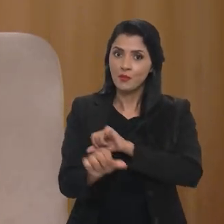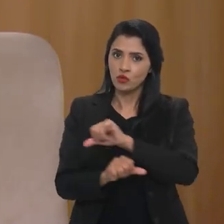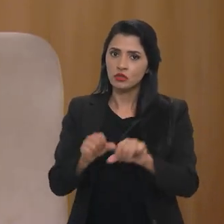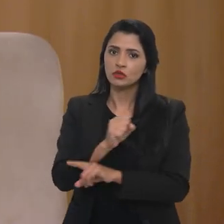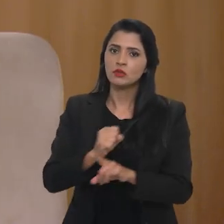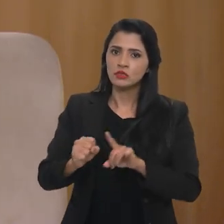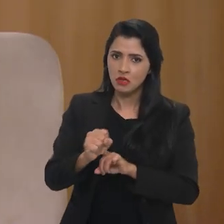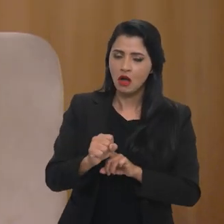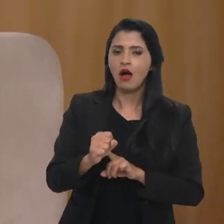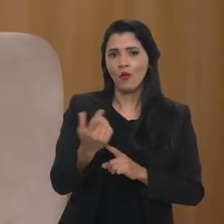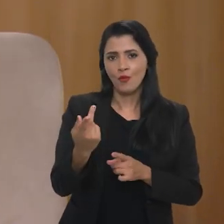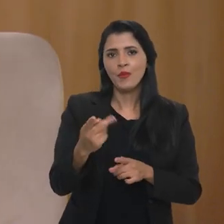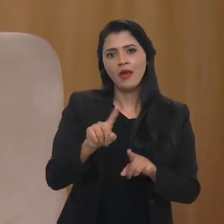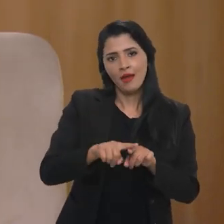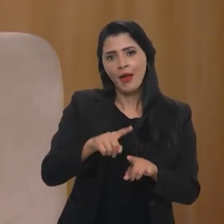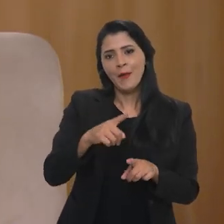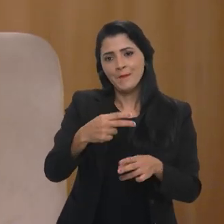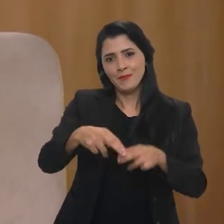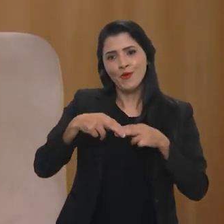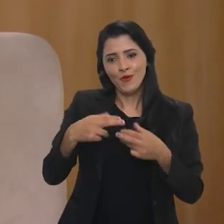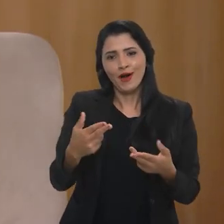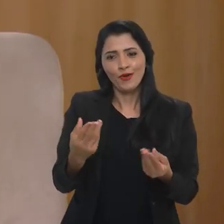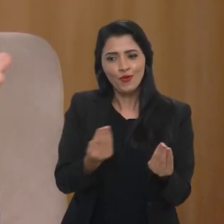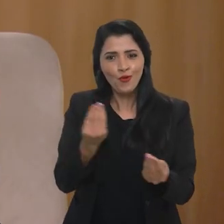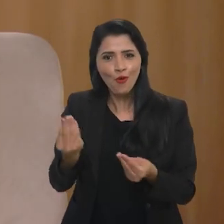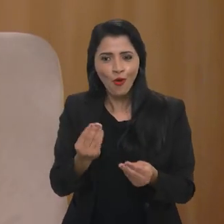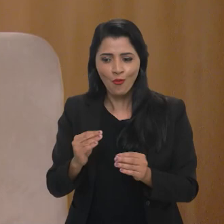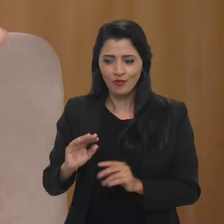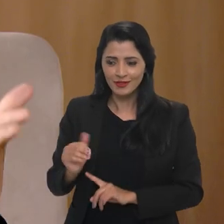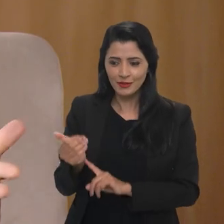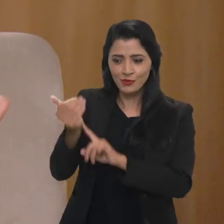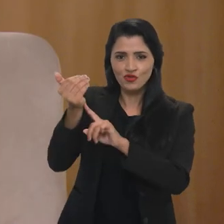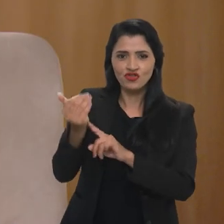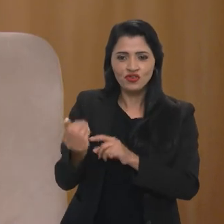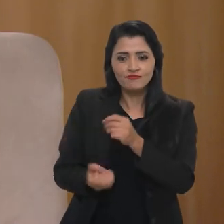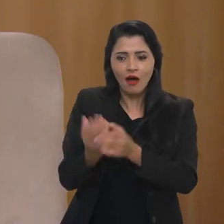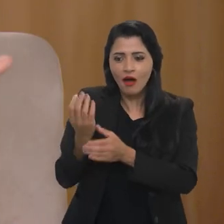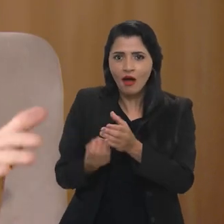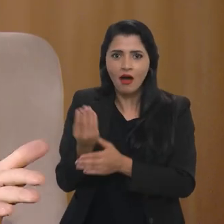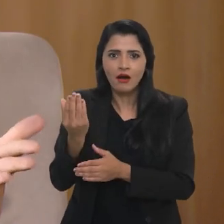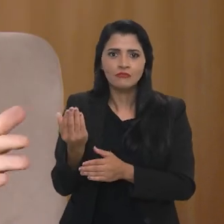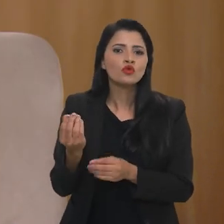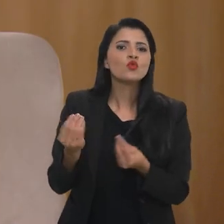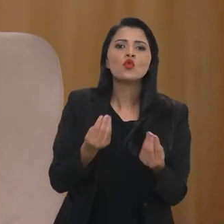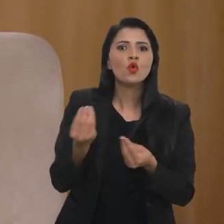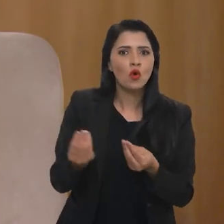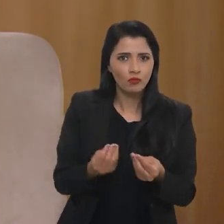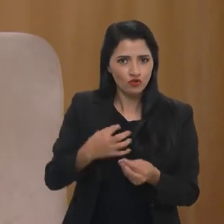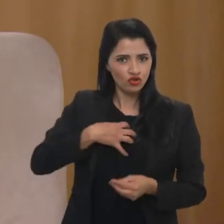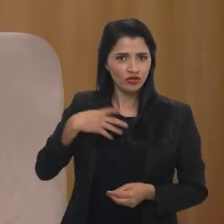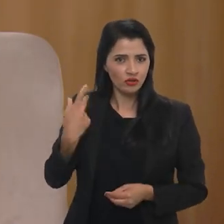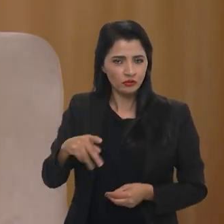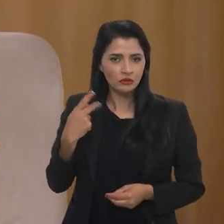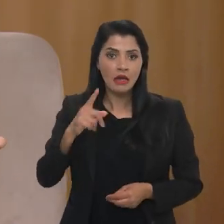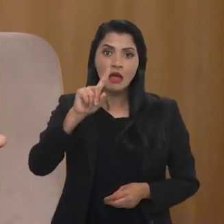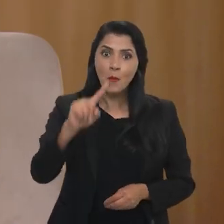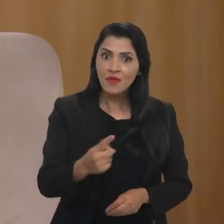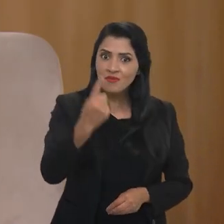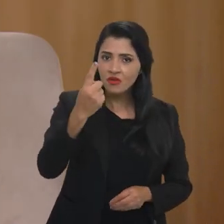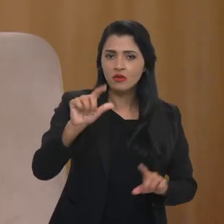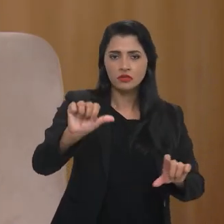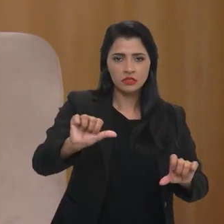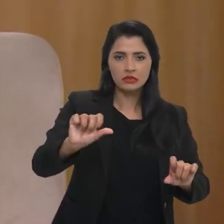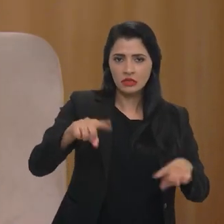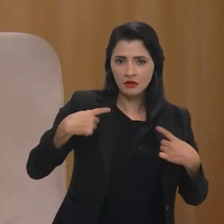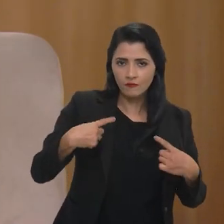acontecem em relação, em consequência, à forma como essas tecnologias são desenvolvidas. Então, esse é um grande desafio,